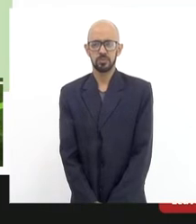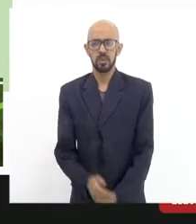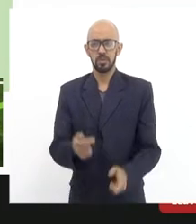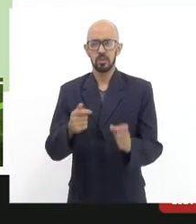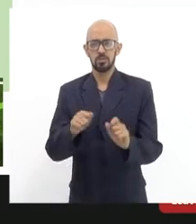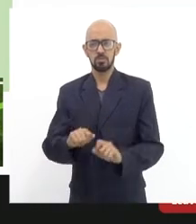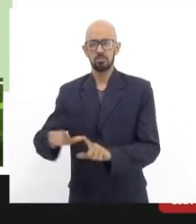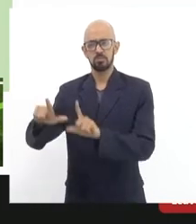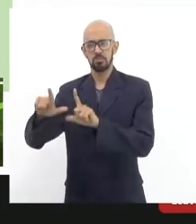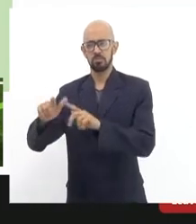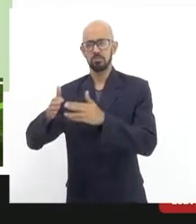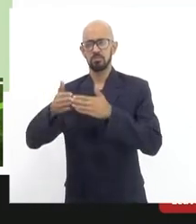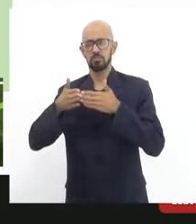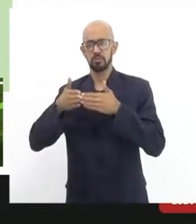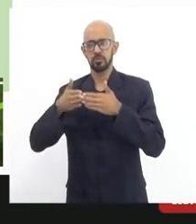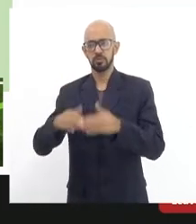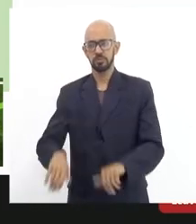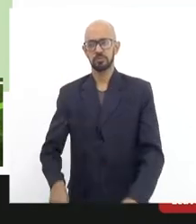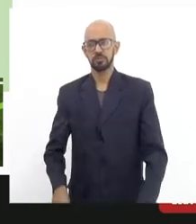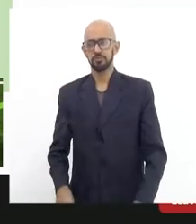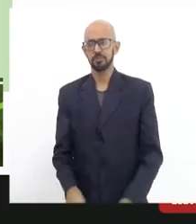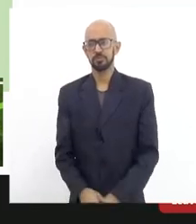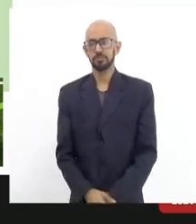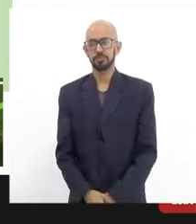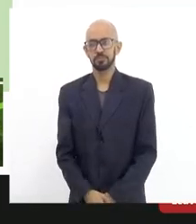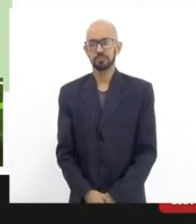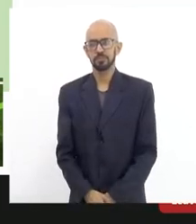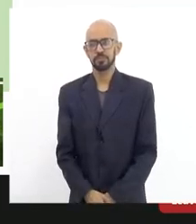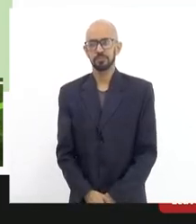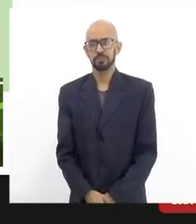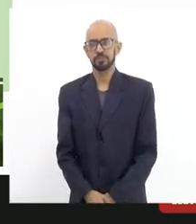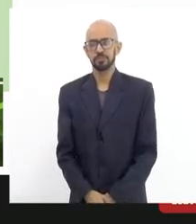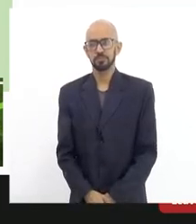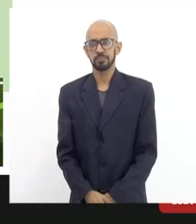Próximo. Jouster. Próximo.